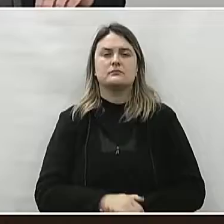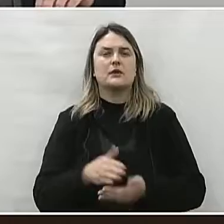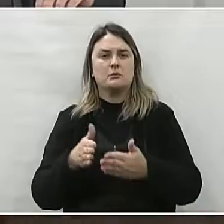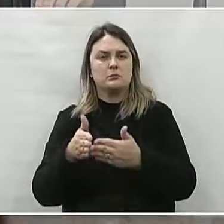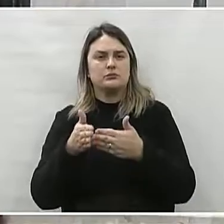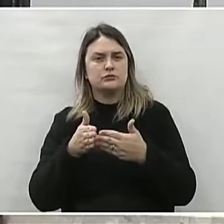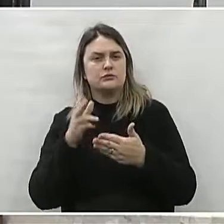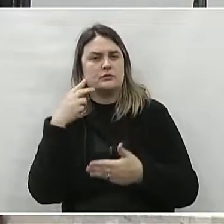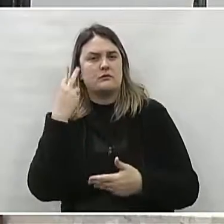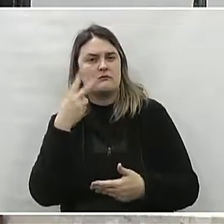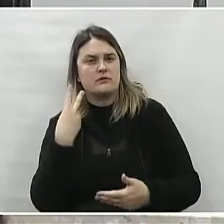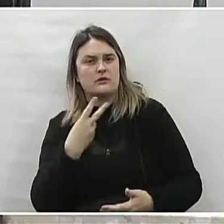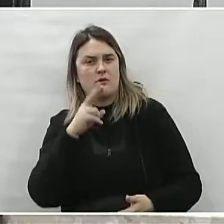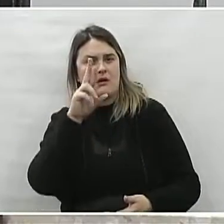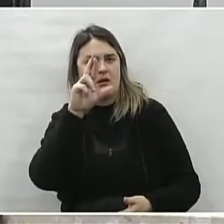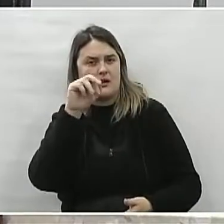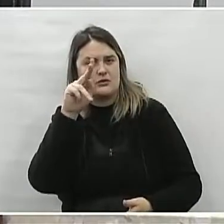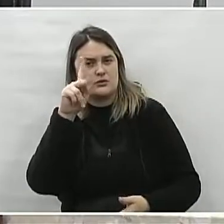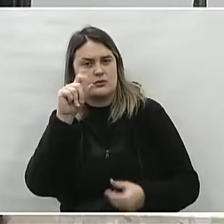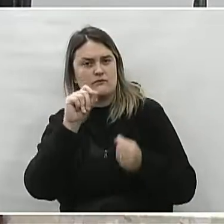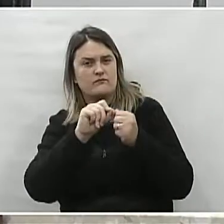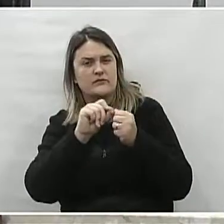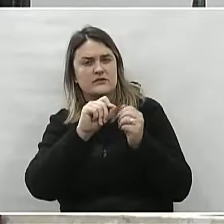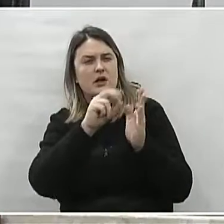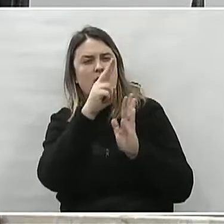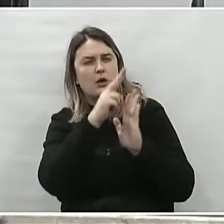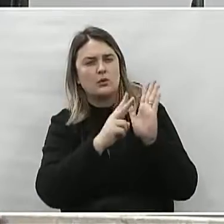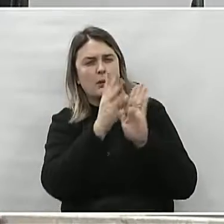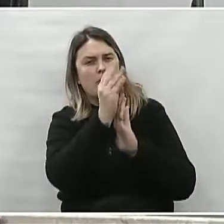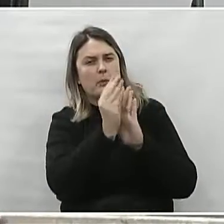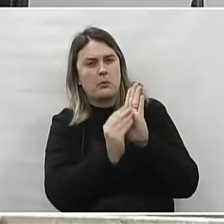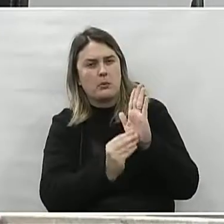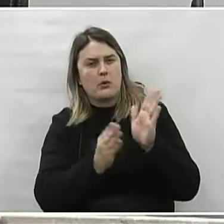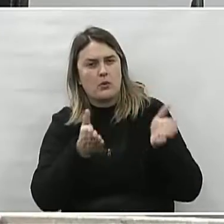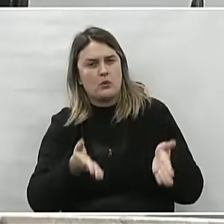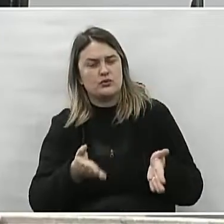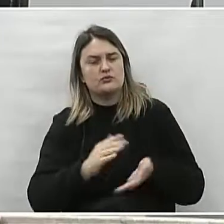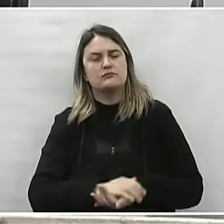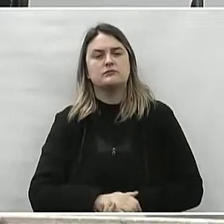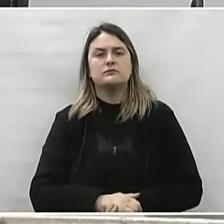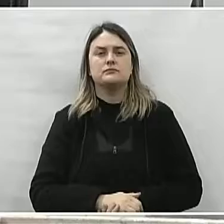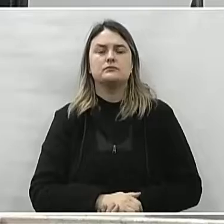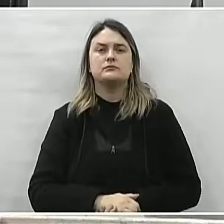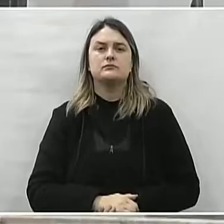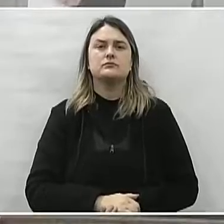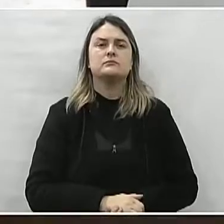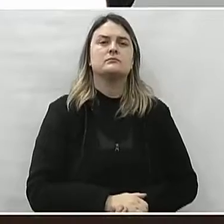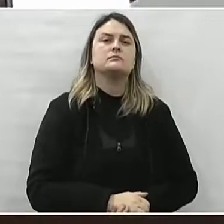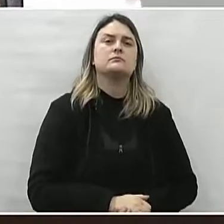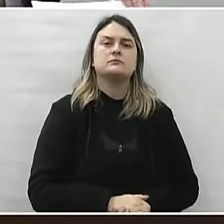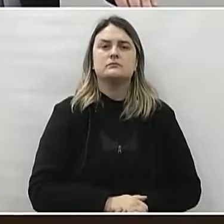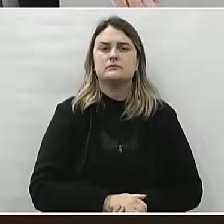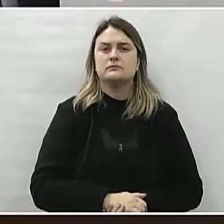Solicito ao vereador Valdir José Rático para que proceda a leitura da matéria constante no expediente do dia.